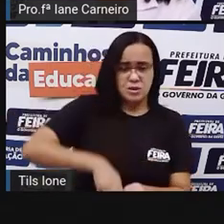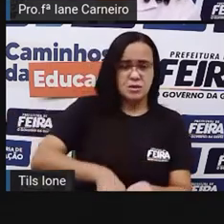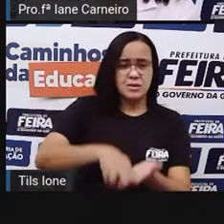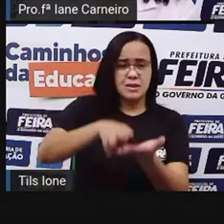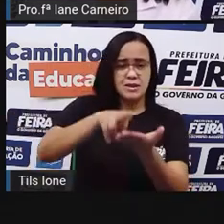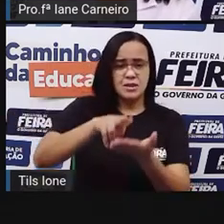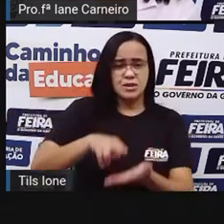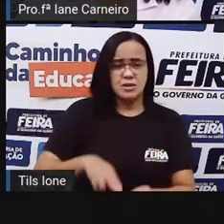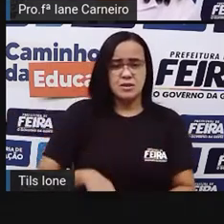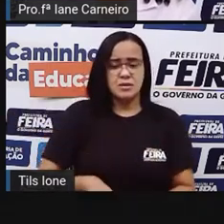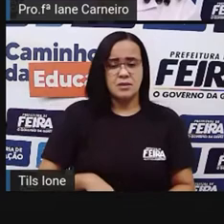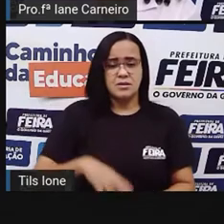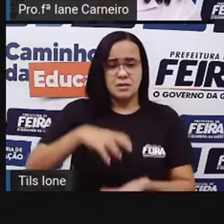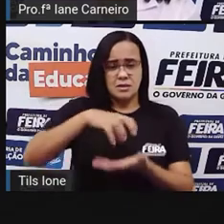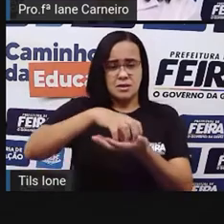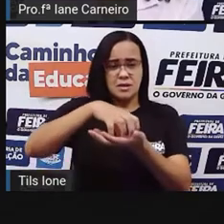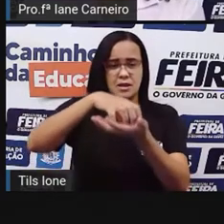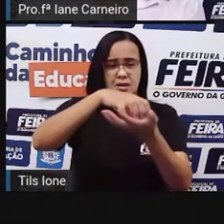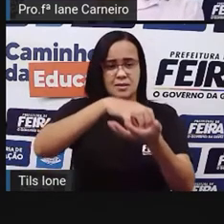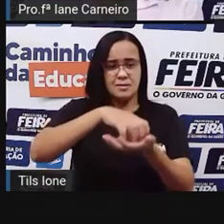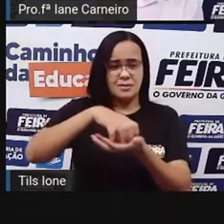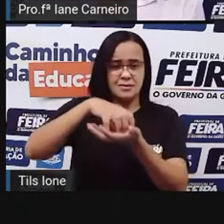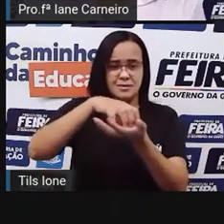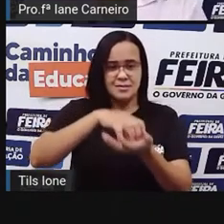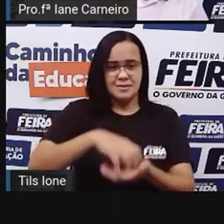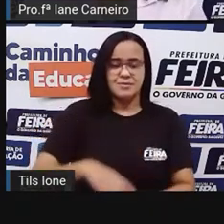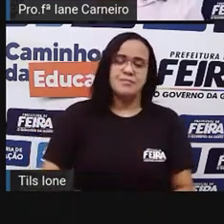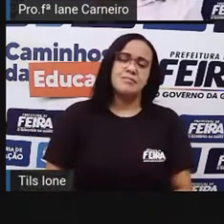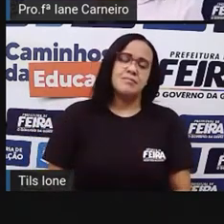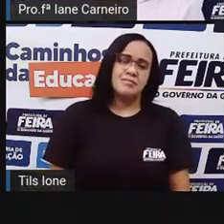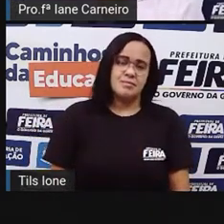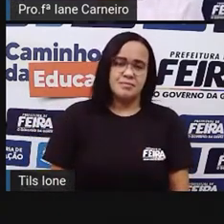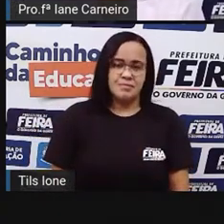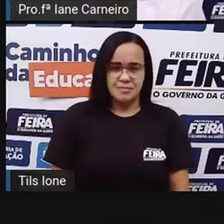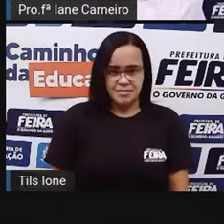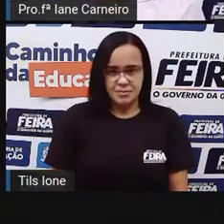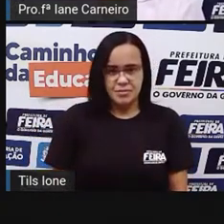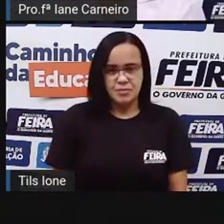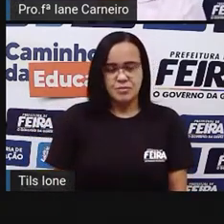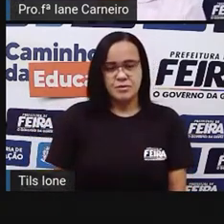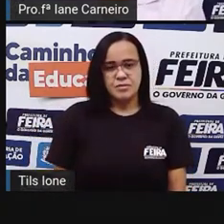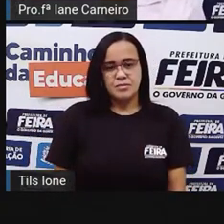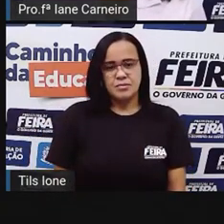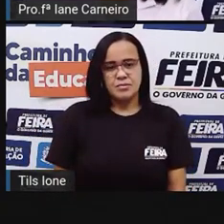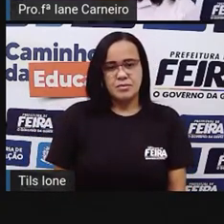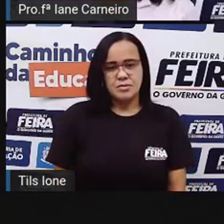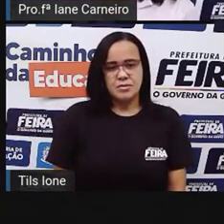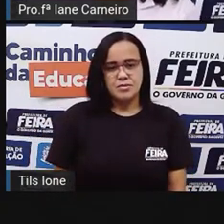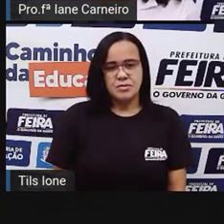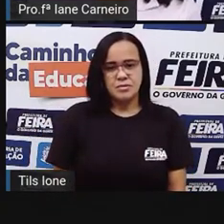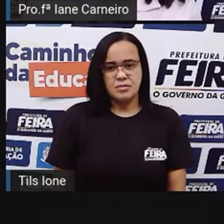É a nave espacial. O skate está aí em cima, né?